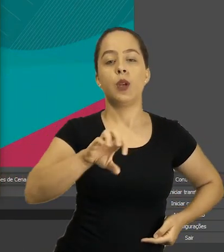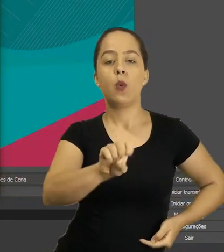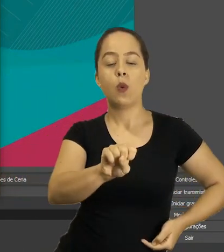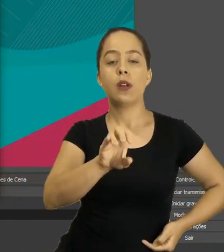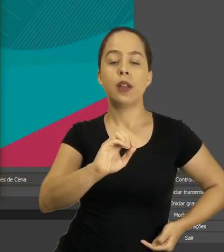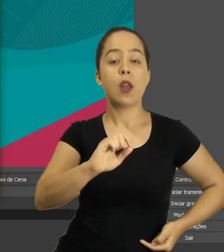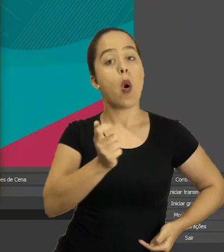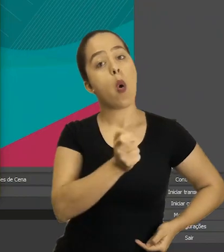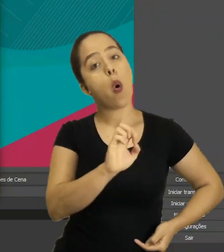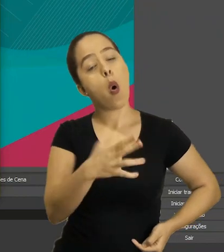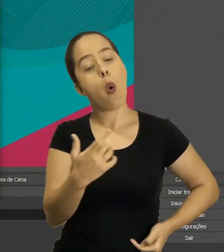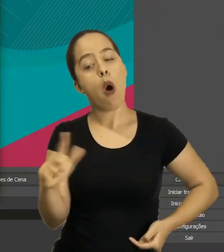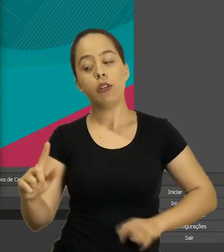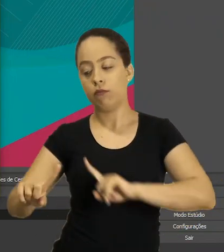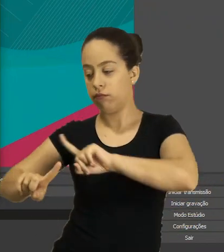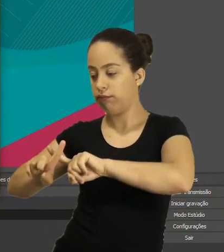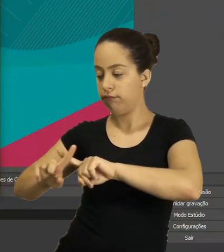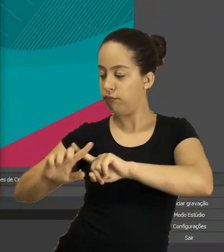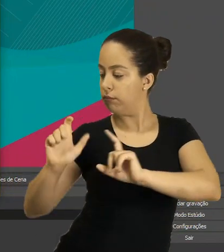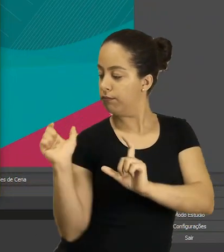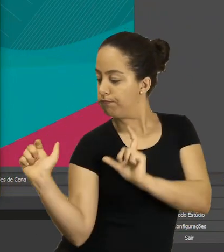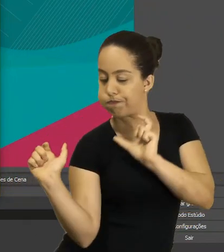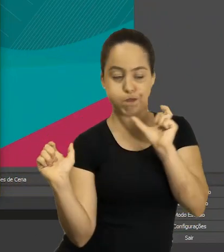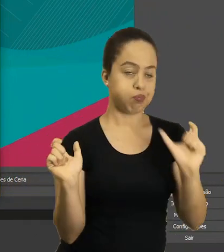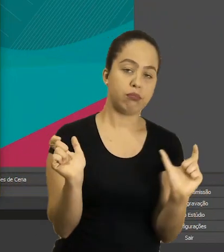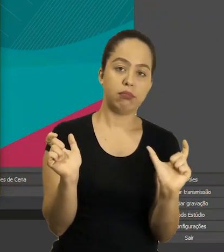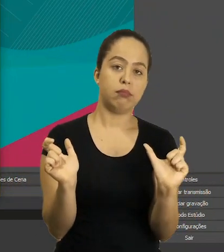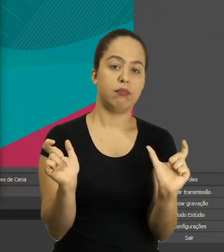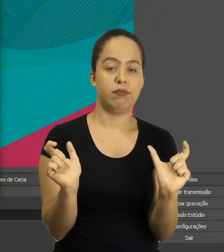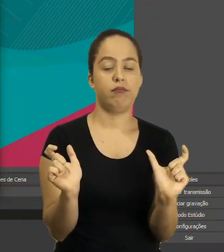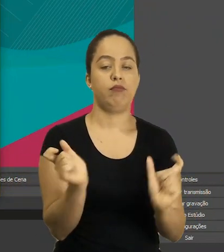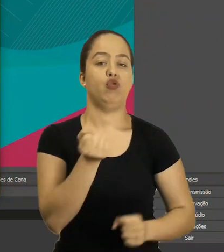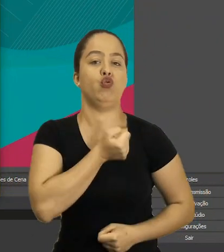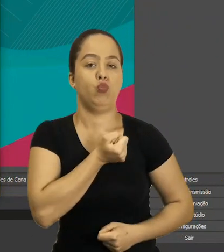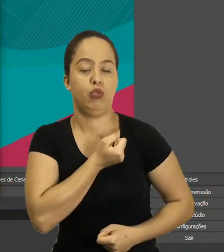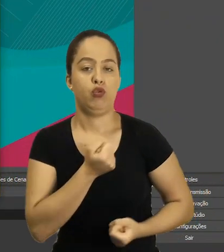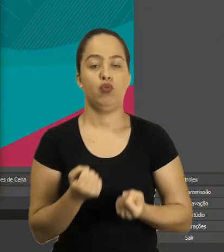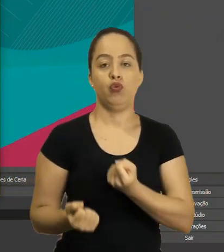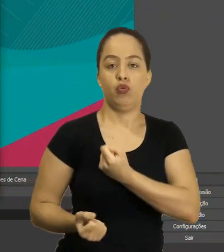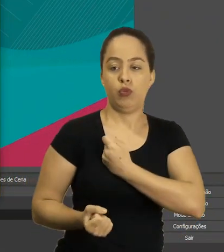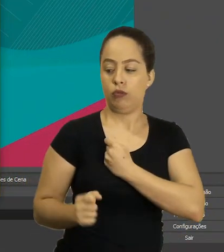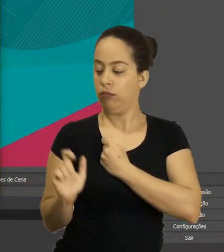Ou outro valor aí que tiver a sua janela.